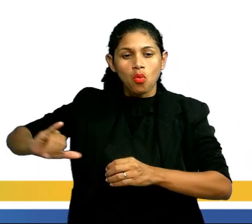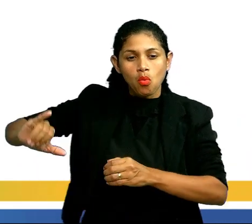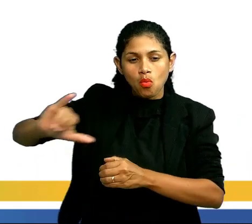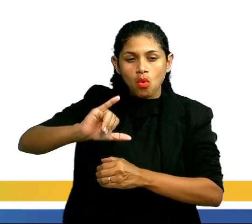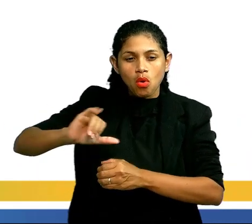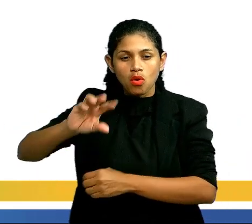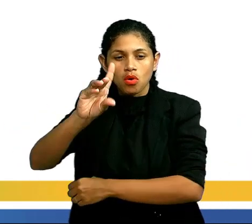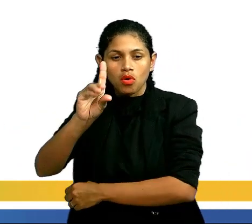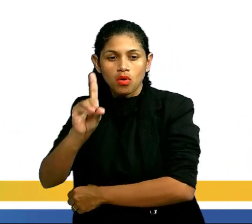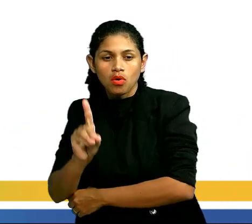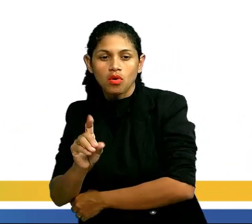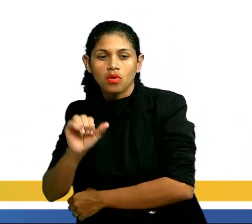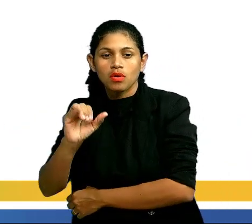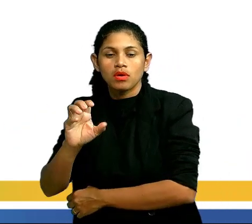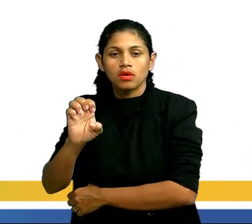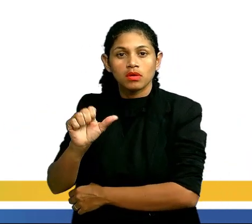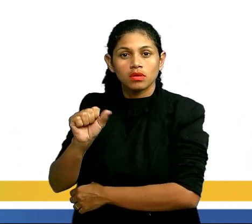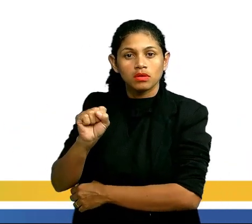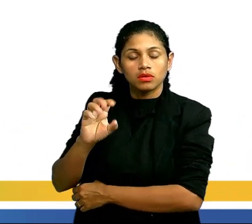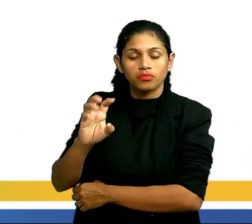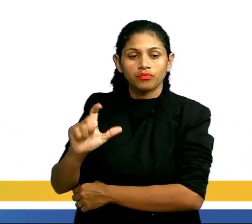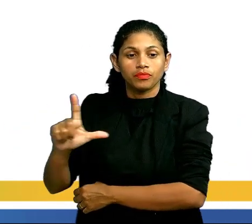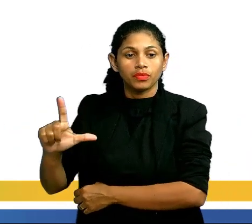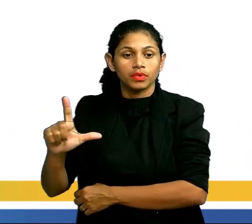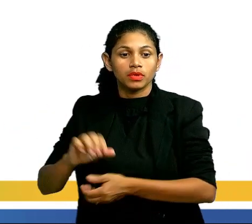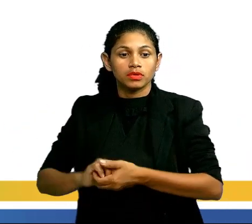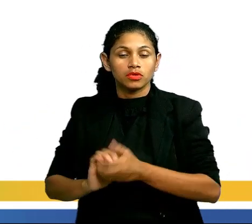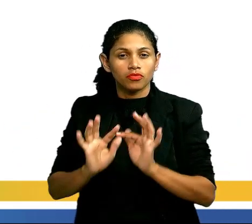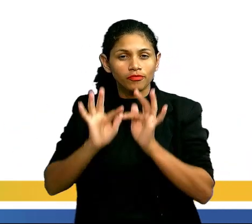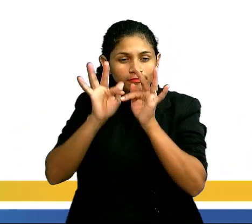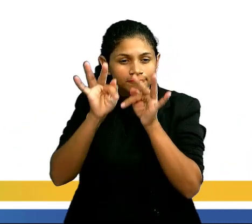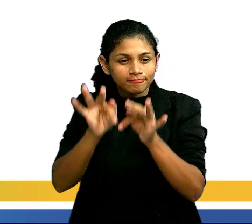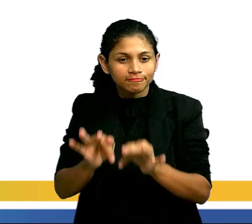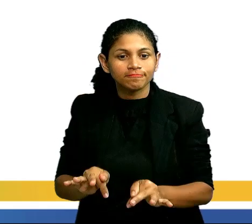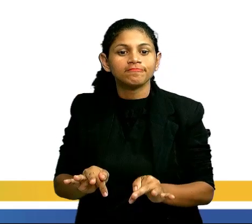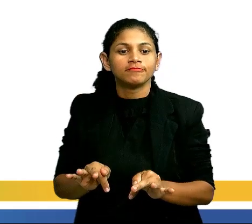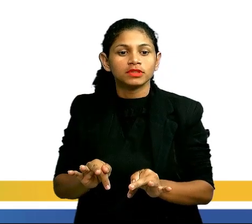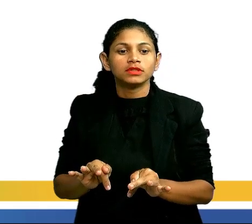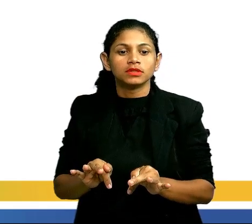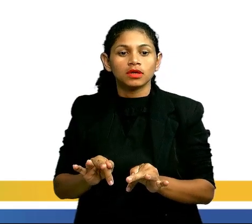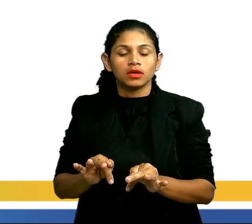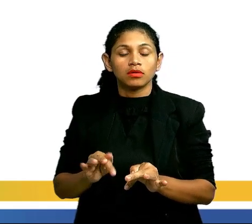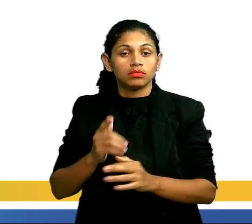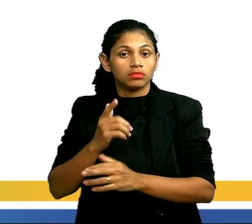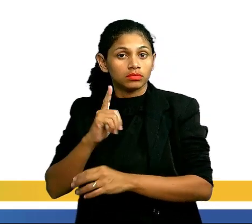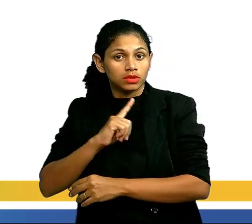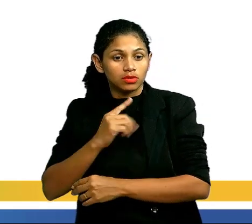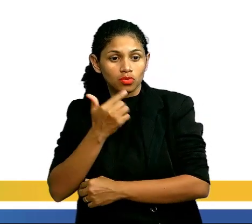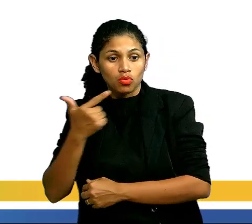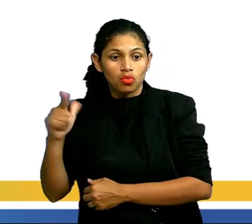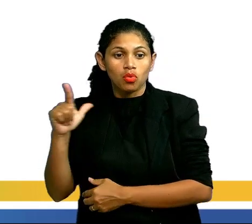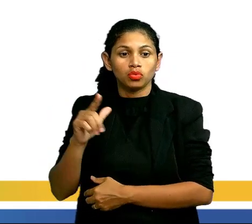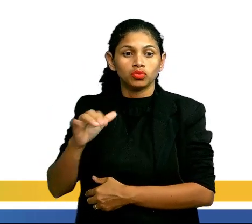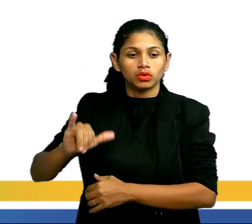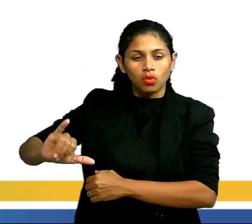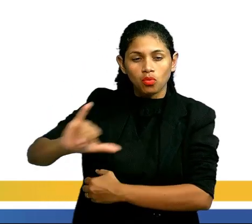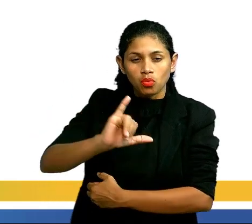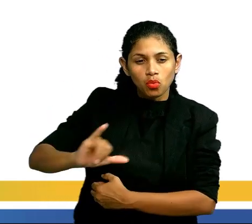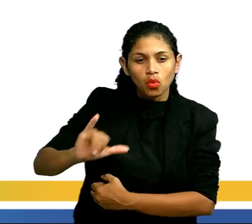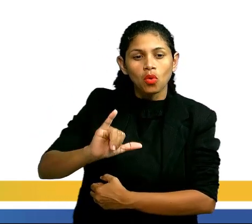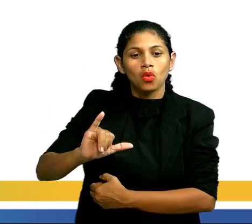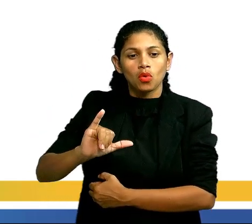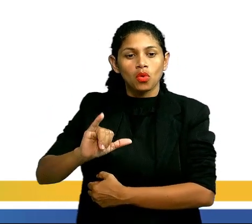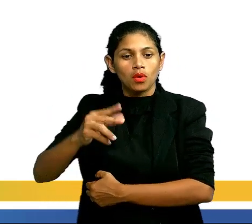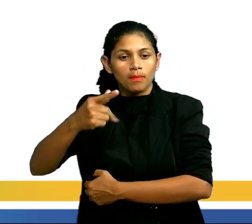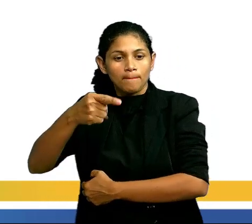C8H18. E lá no finalzinho, eu vou retirar os resíduos sólidos, que aí é parafina, pinche, asfalto. E todos esses compostos são